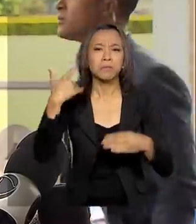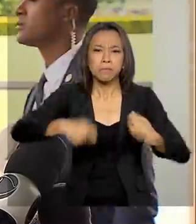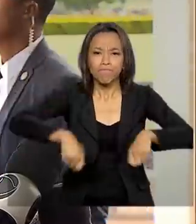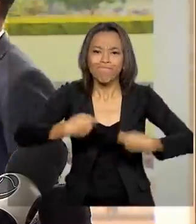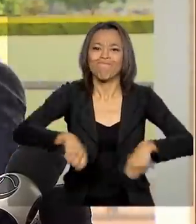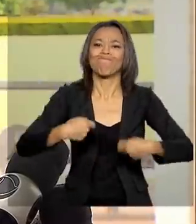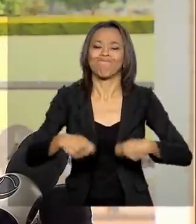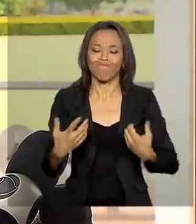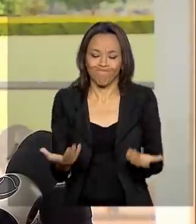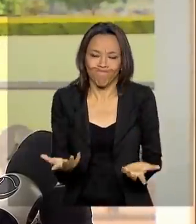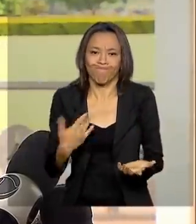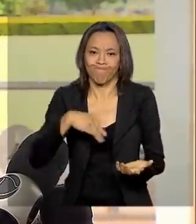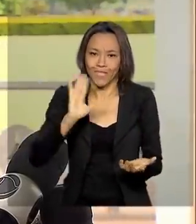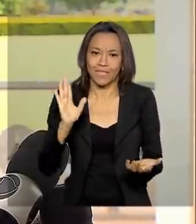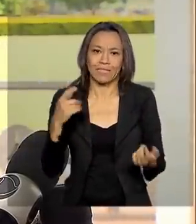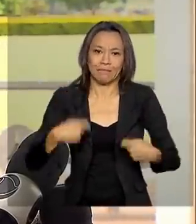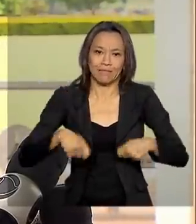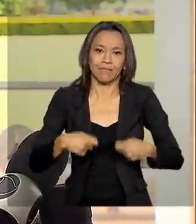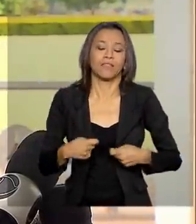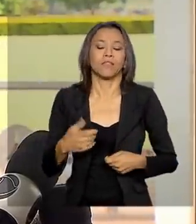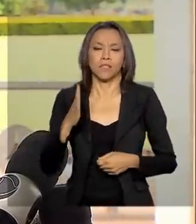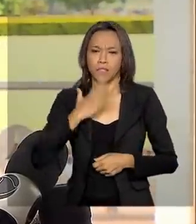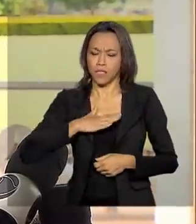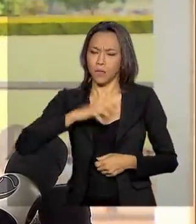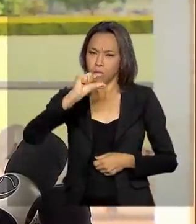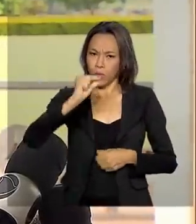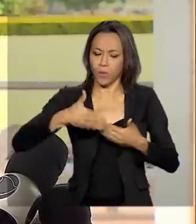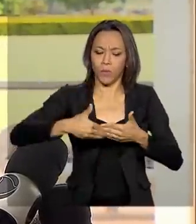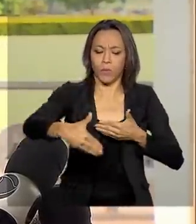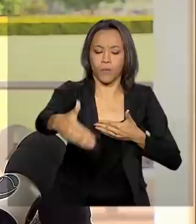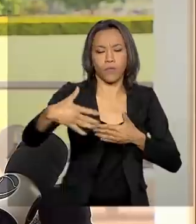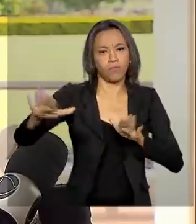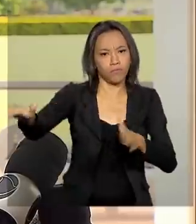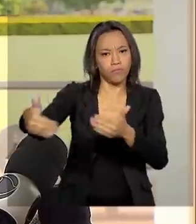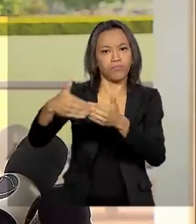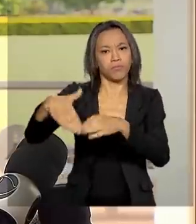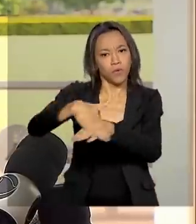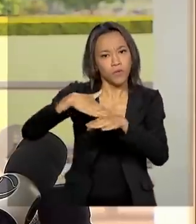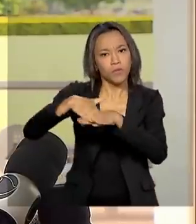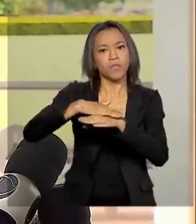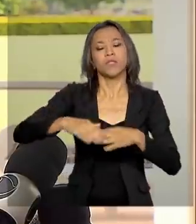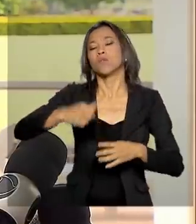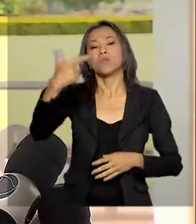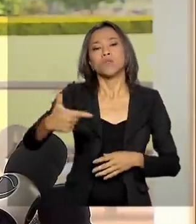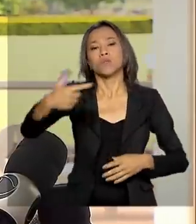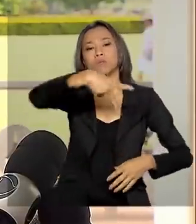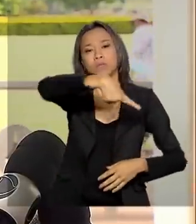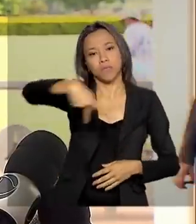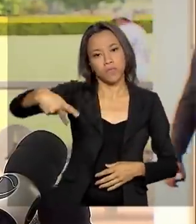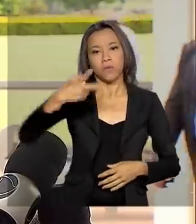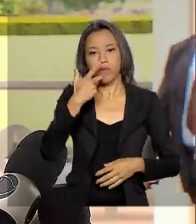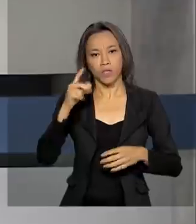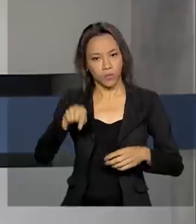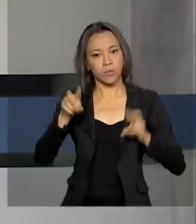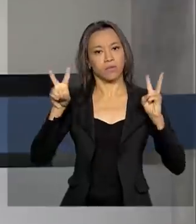Devo almoçar com o ministro Fernando daqui a pouco, juntamente com o vice-presidente, para tratar também desses assuntos.